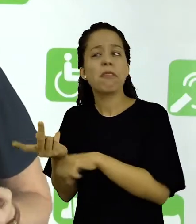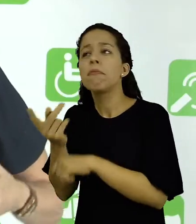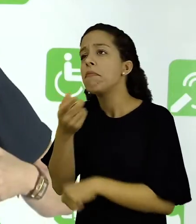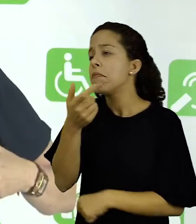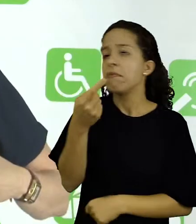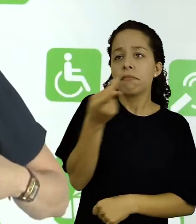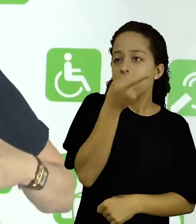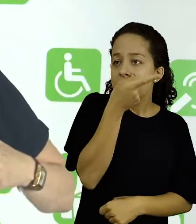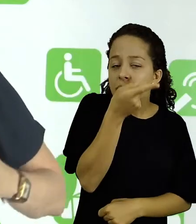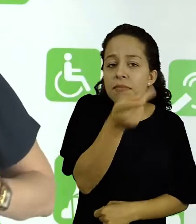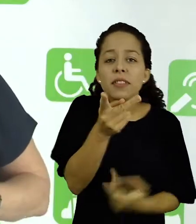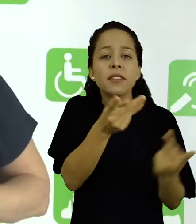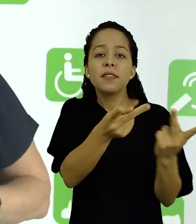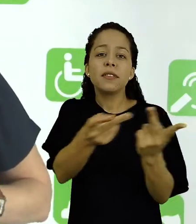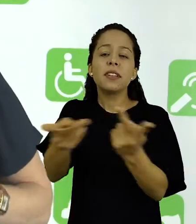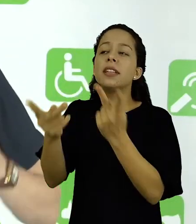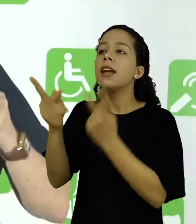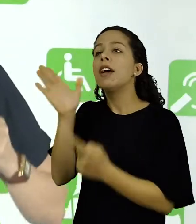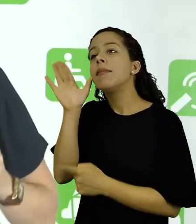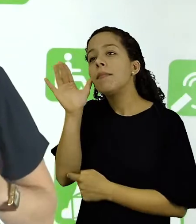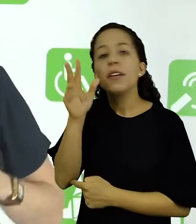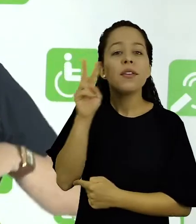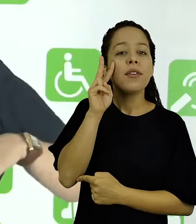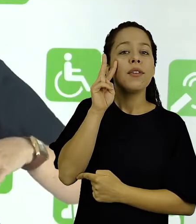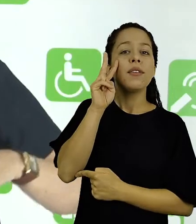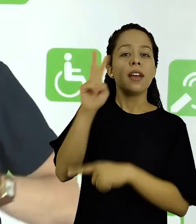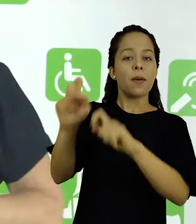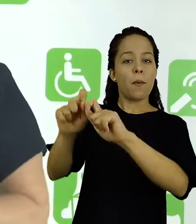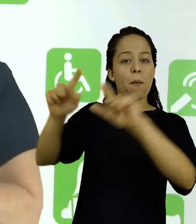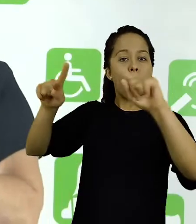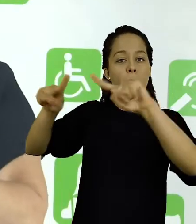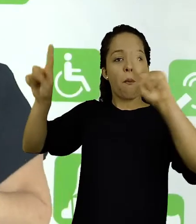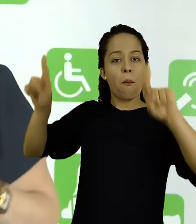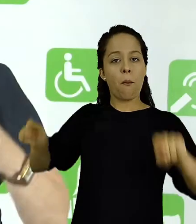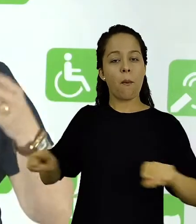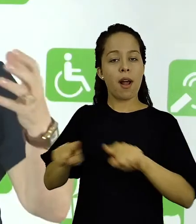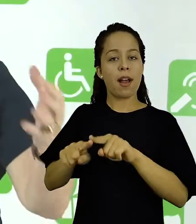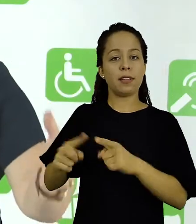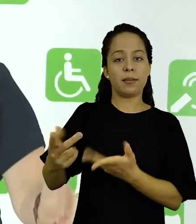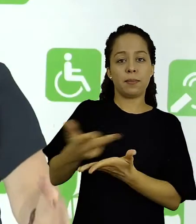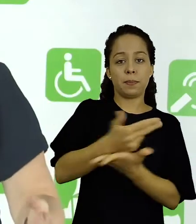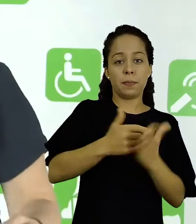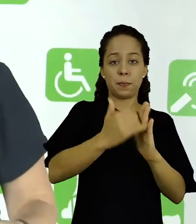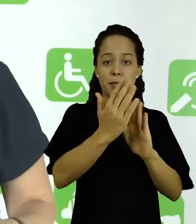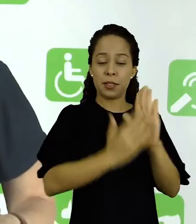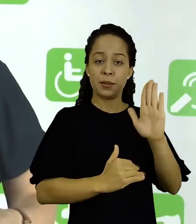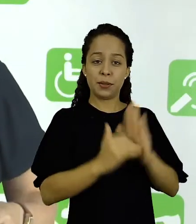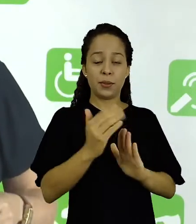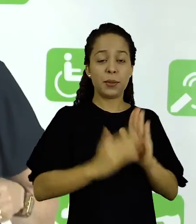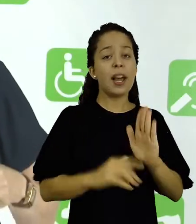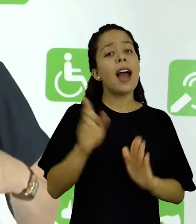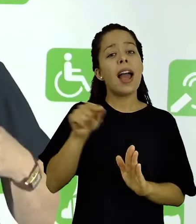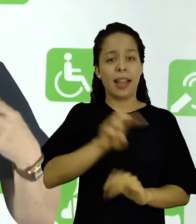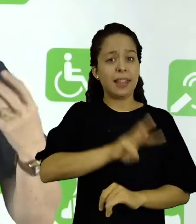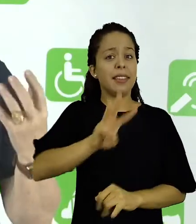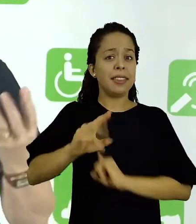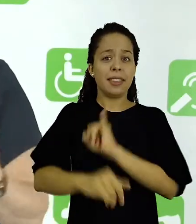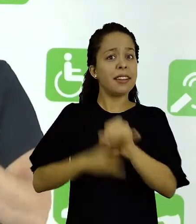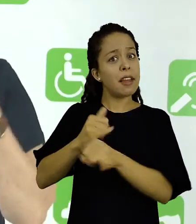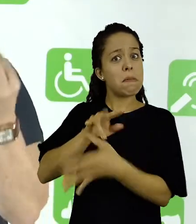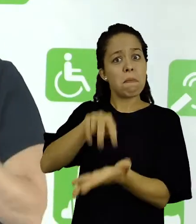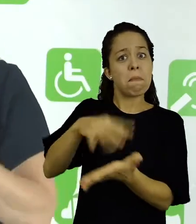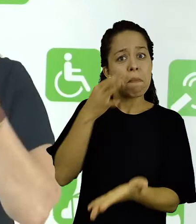Você pode visitar as galerias, ver os quadros que ali, as pinturas que ali estão expostas e